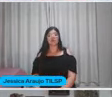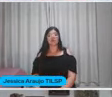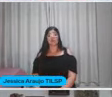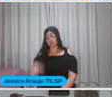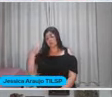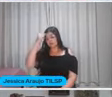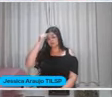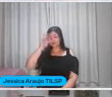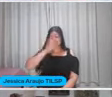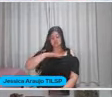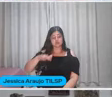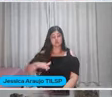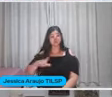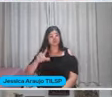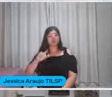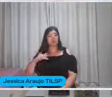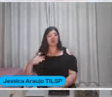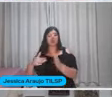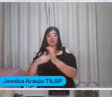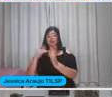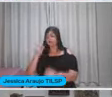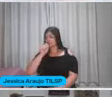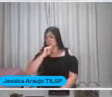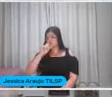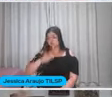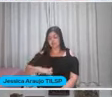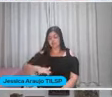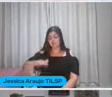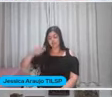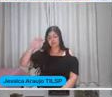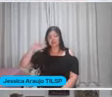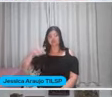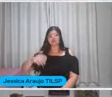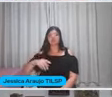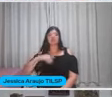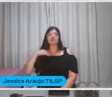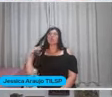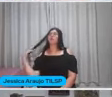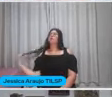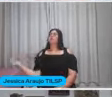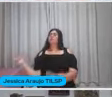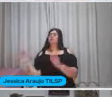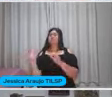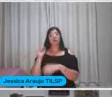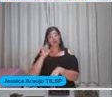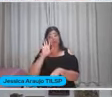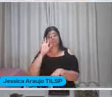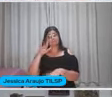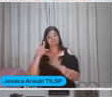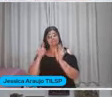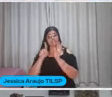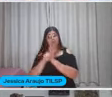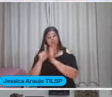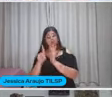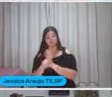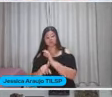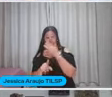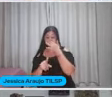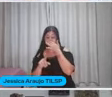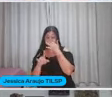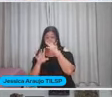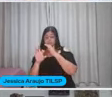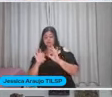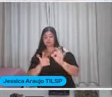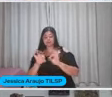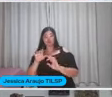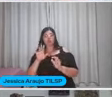Das crianças pequenas Até os mais velhos Da pós-graduação A pergunta Tanta perguntinha Do projeto educação